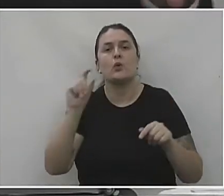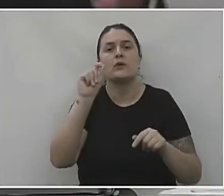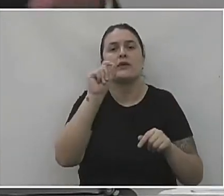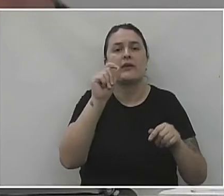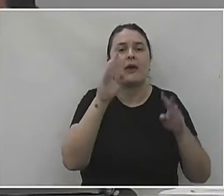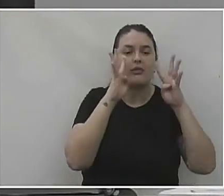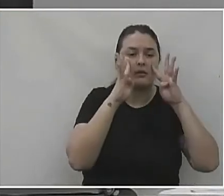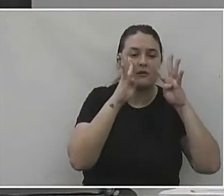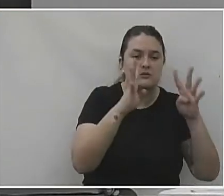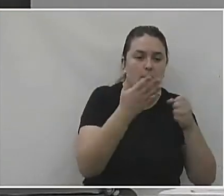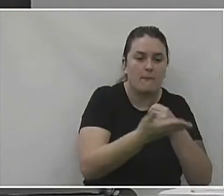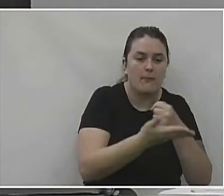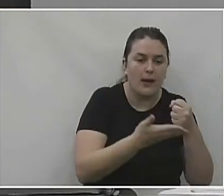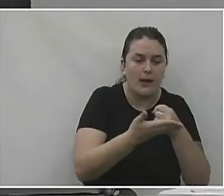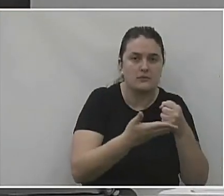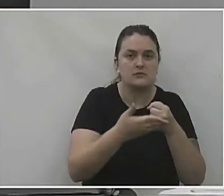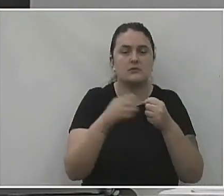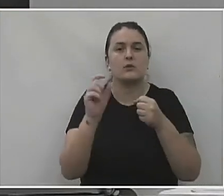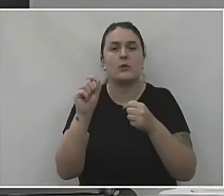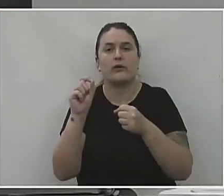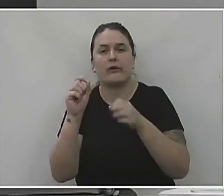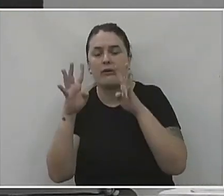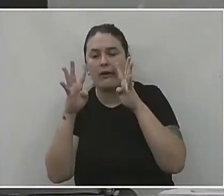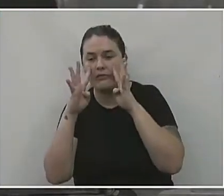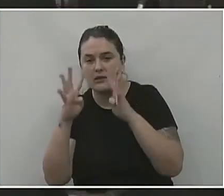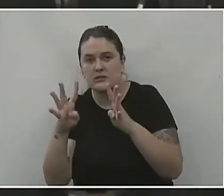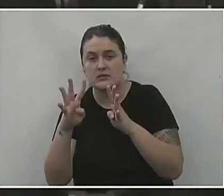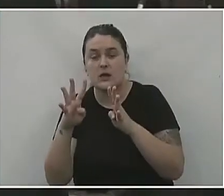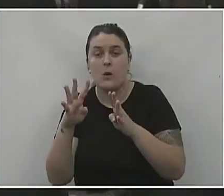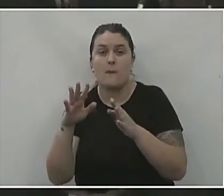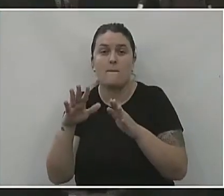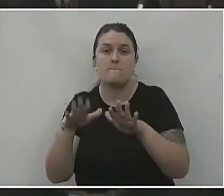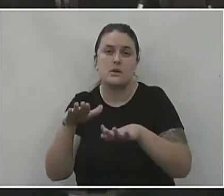é a atenção básica, e de média e alta complexibilidade.